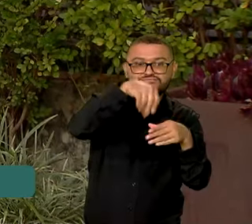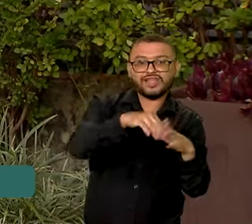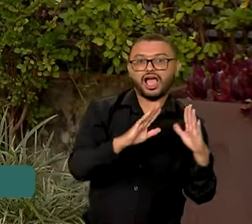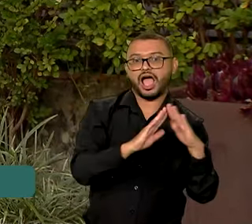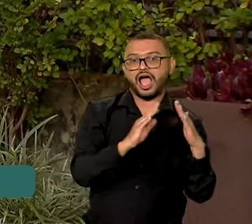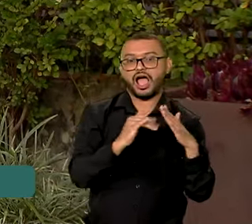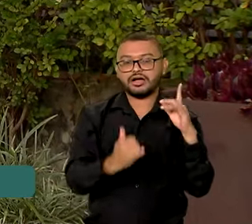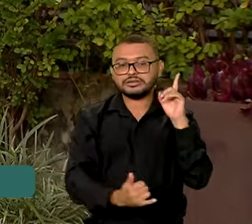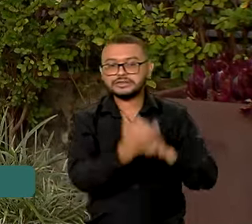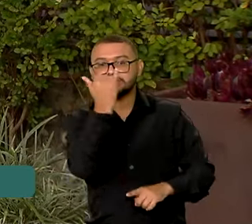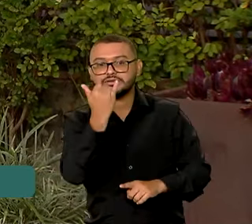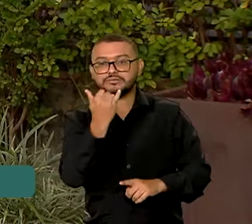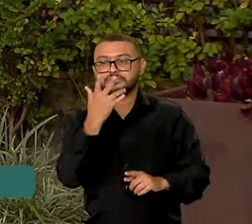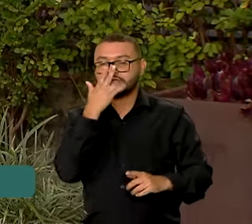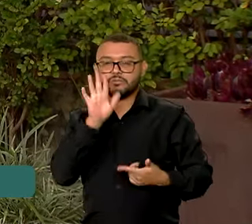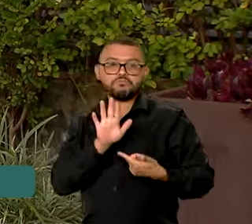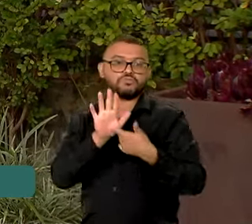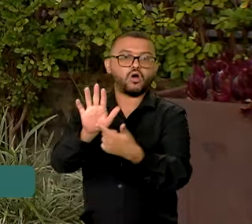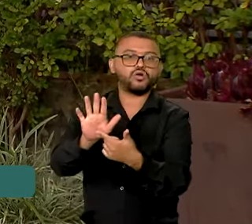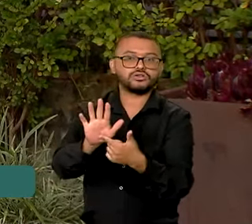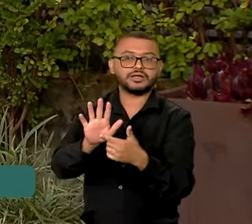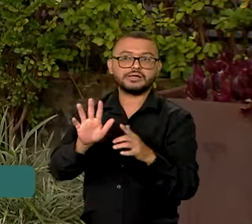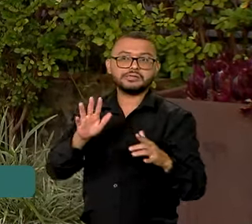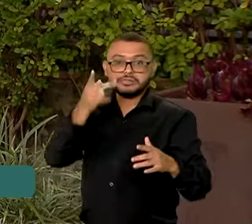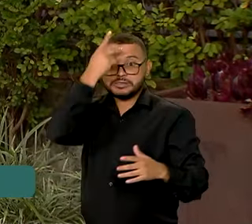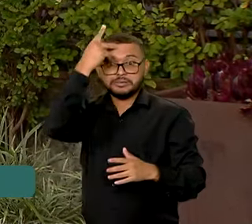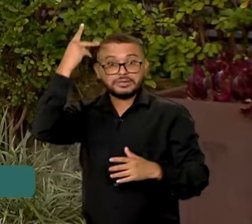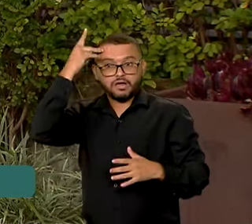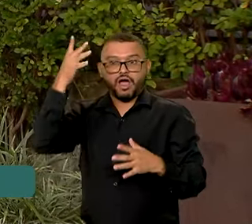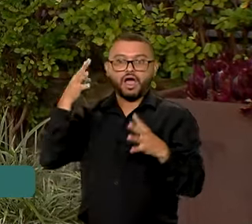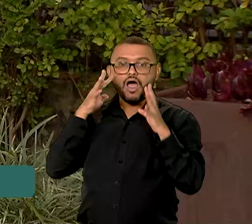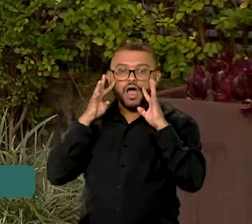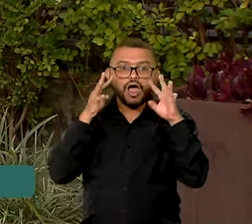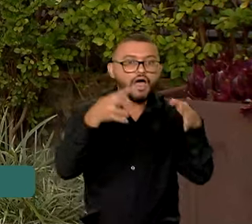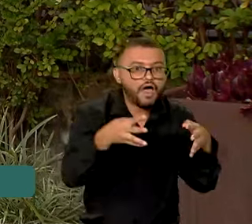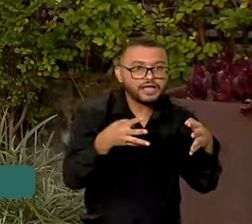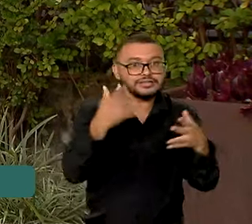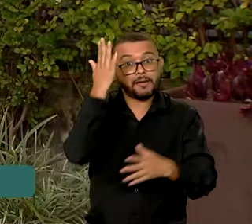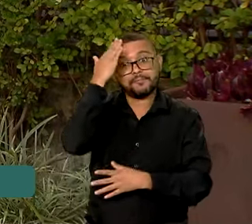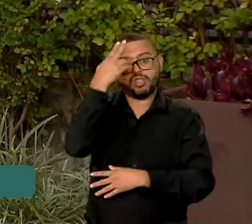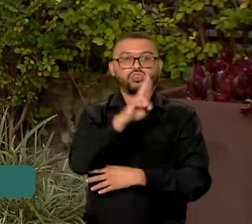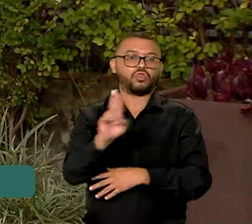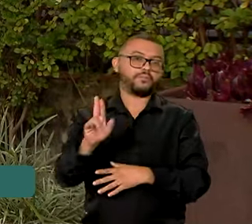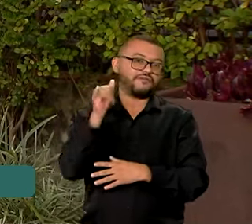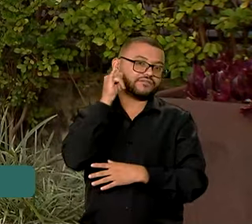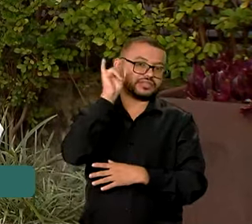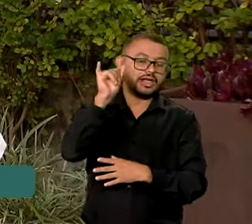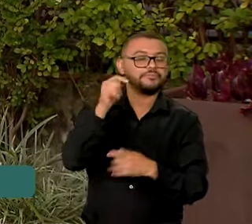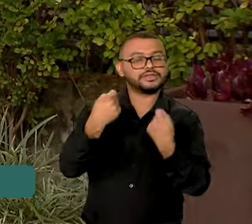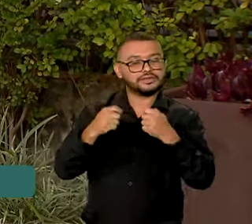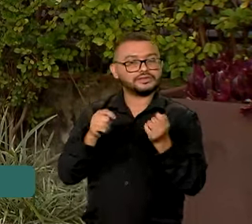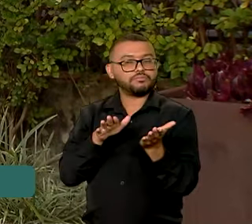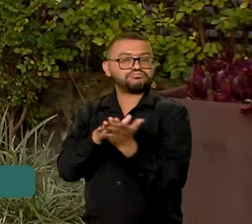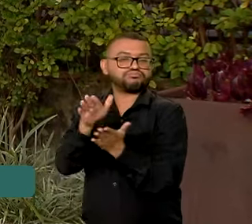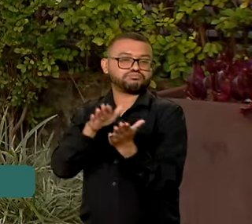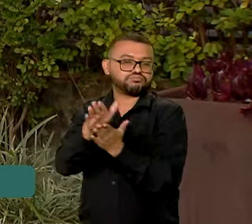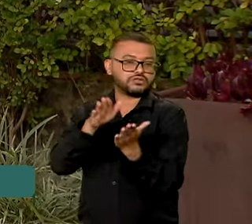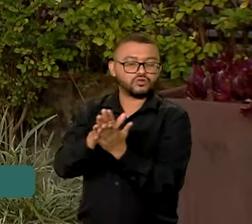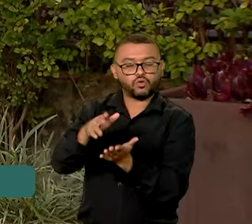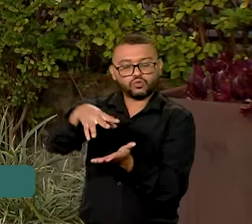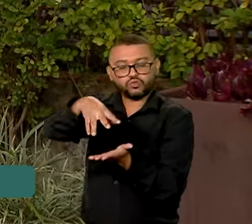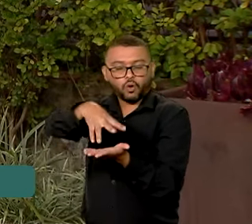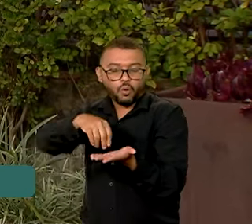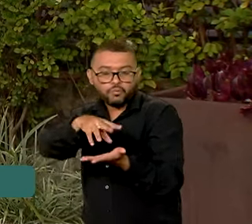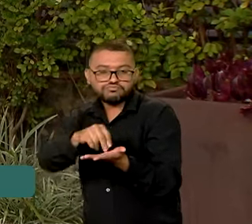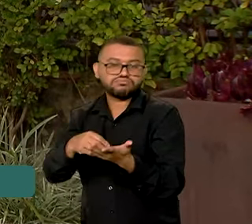pode acabar expondo essa mulher publicamente, já que os autos dos processos são digitalizados e podem